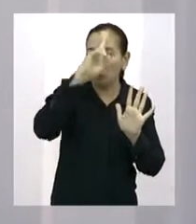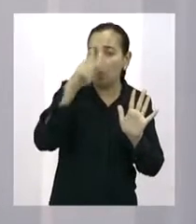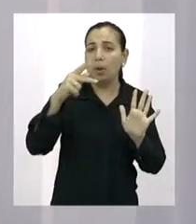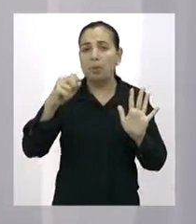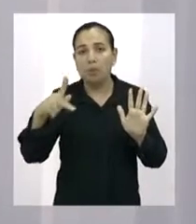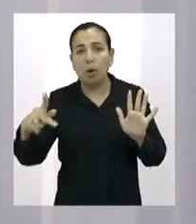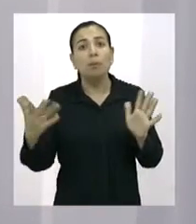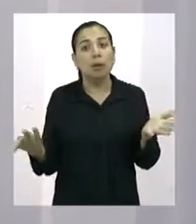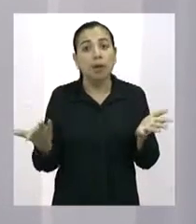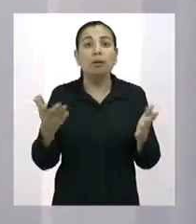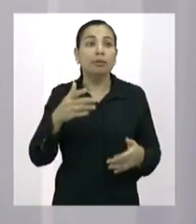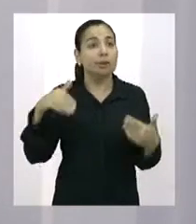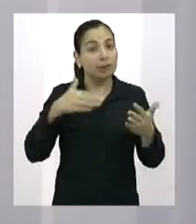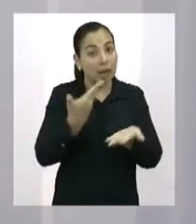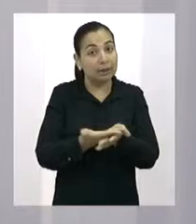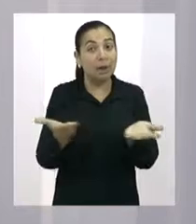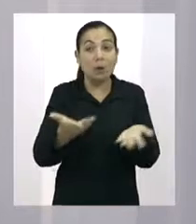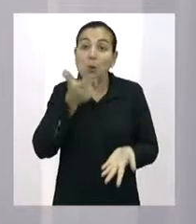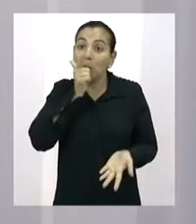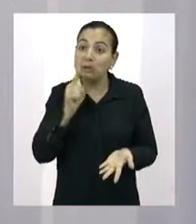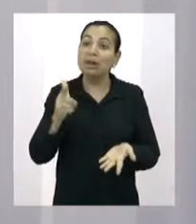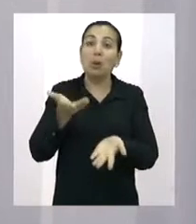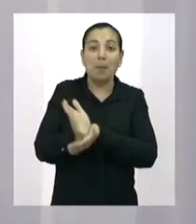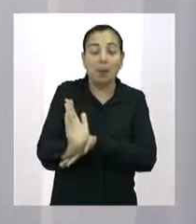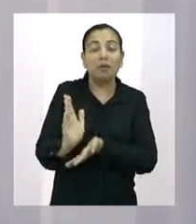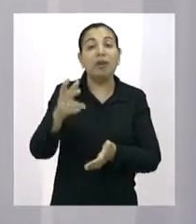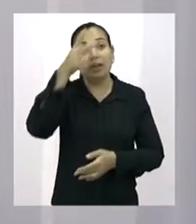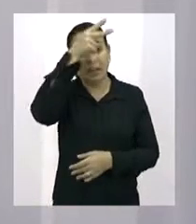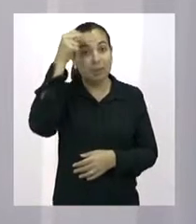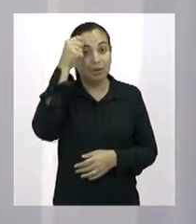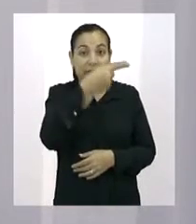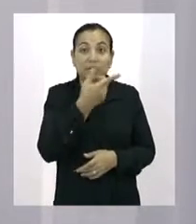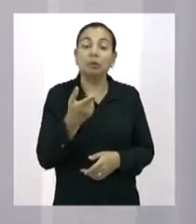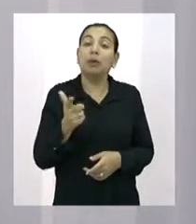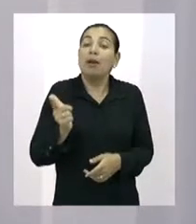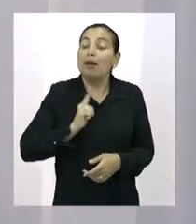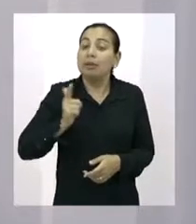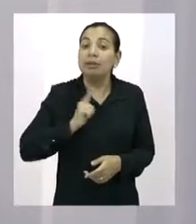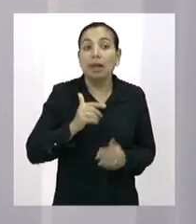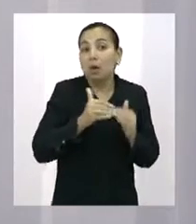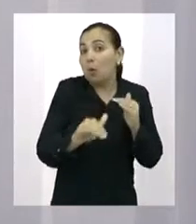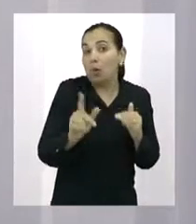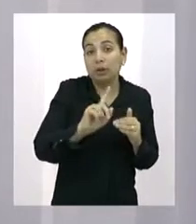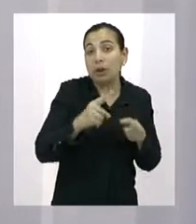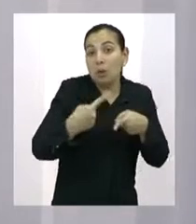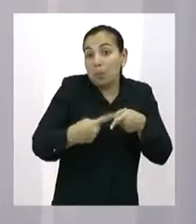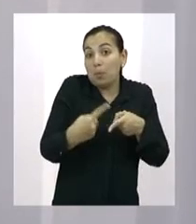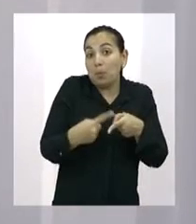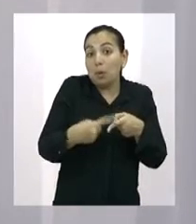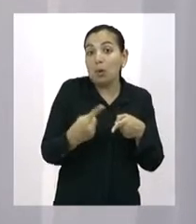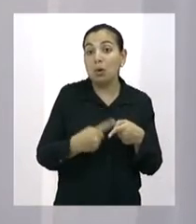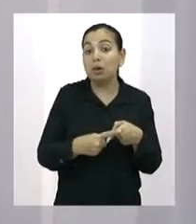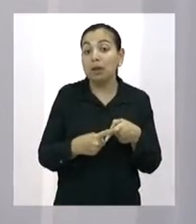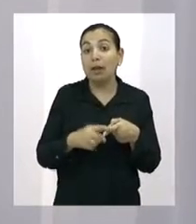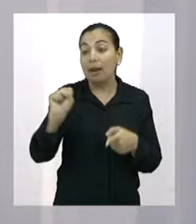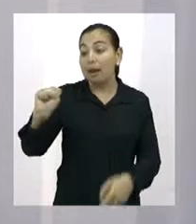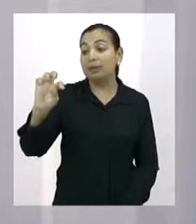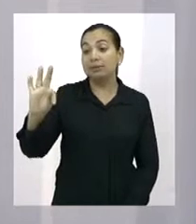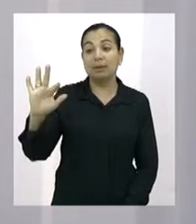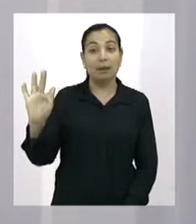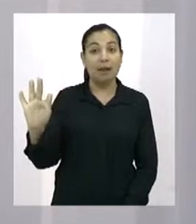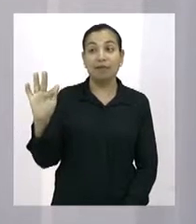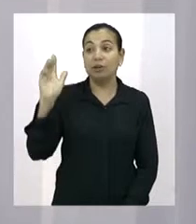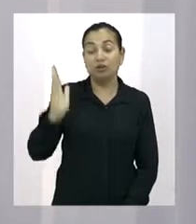aprovada e agora a Prefeitura não tem nem como ficar contra, porque o próprio Supremo Tribunal Federal já